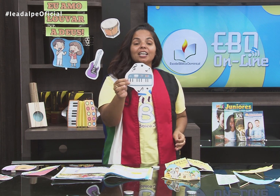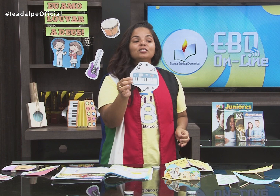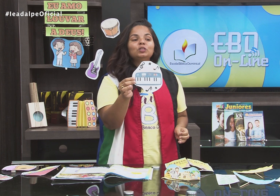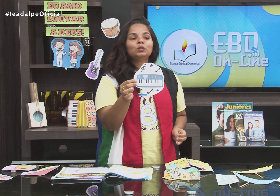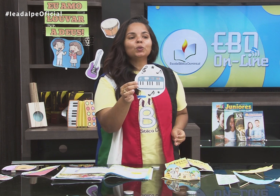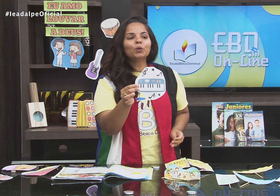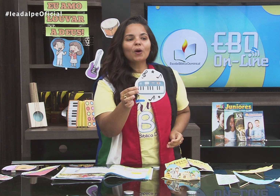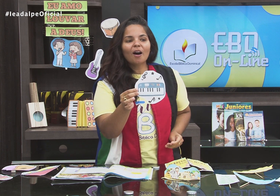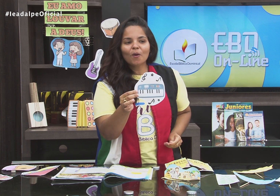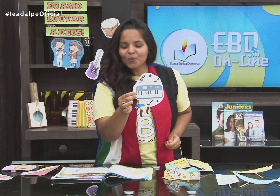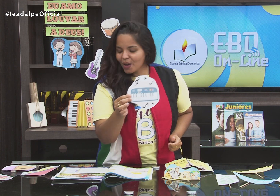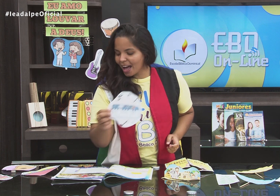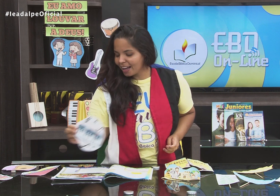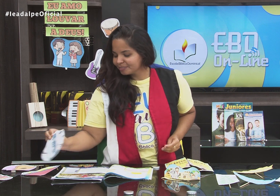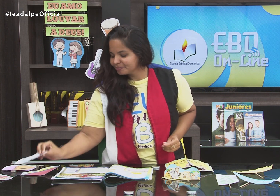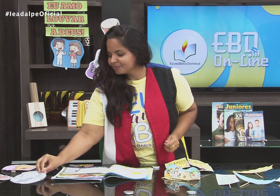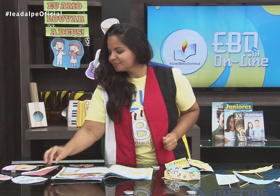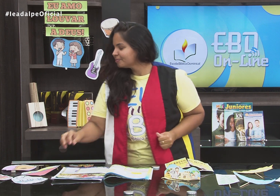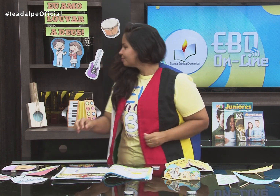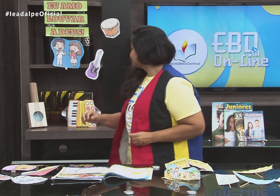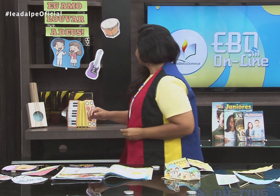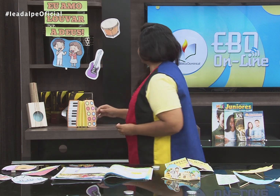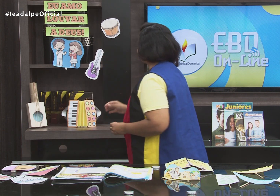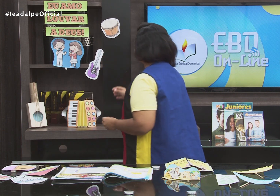Em tua honra!